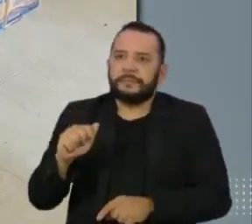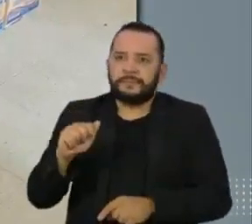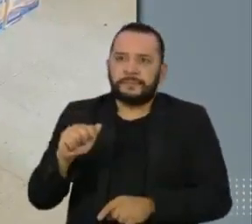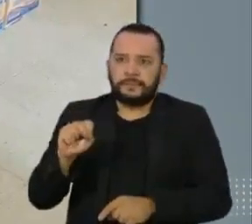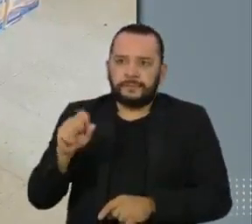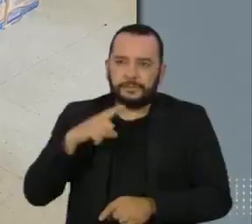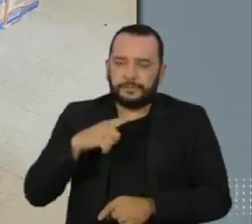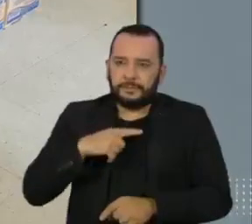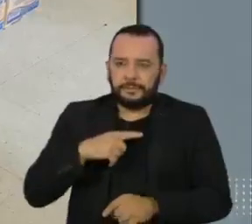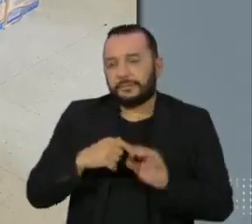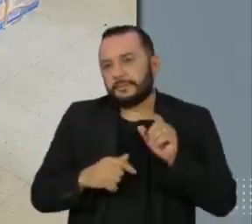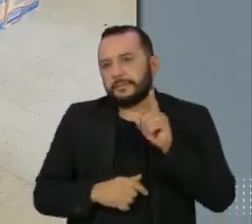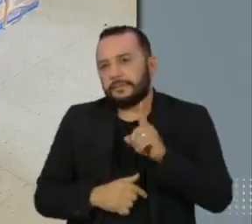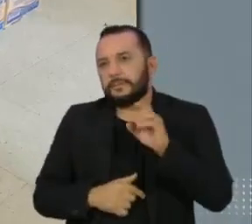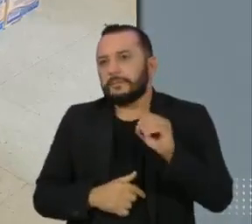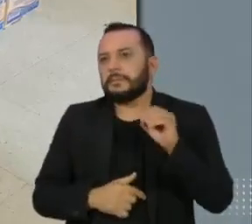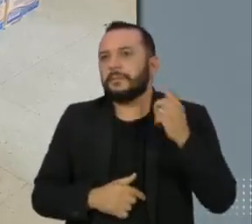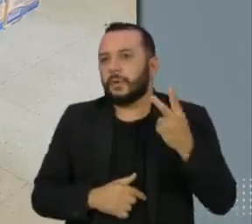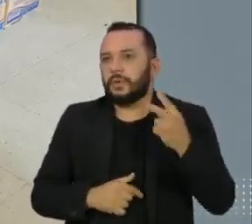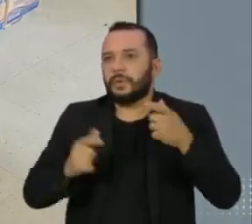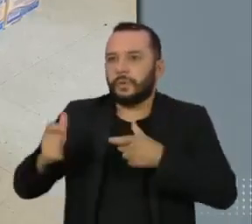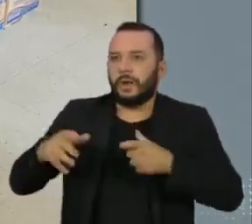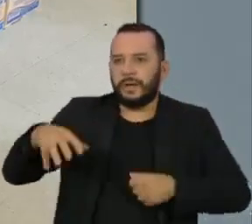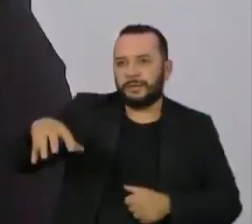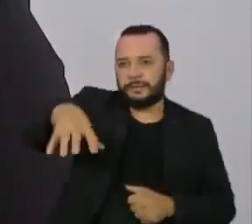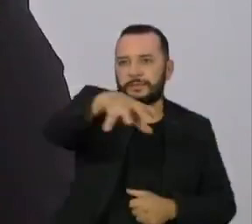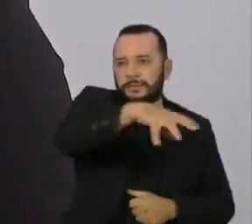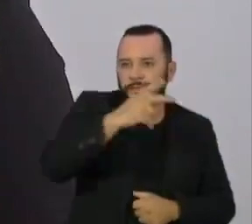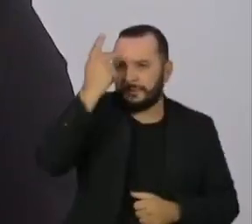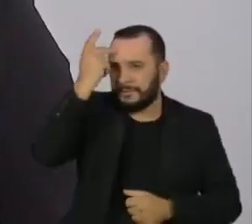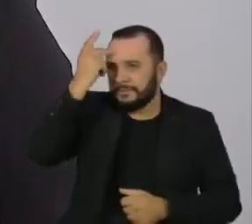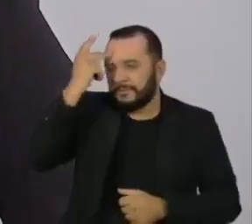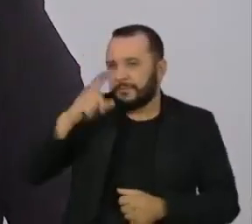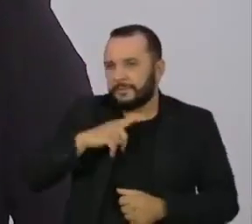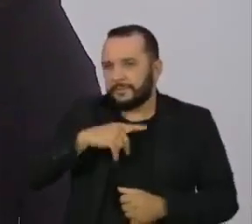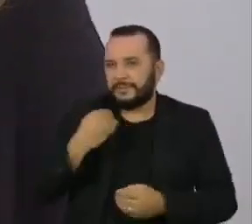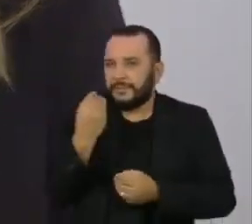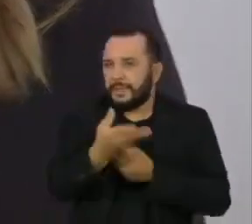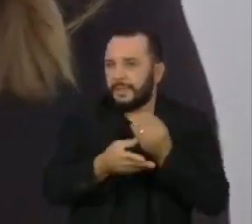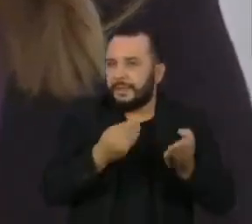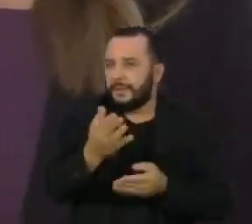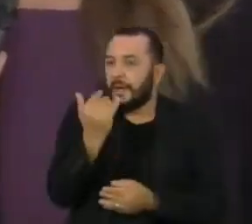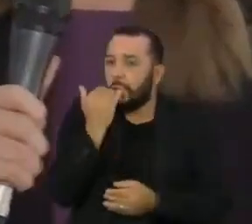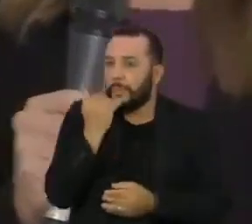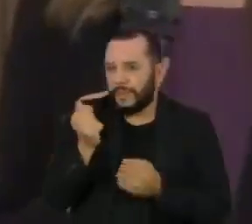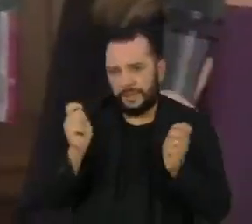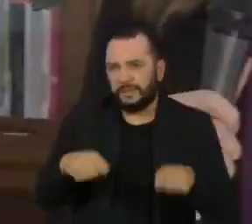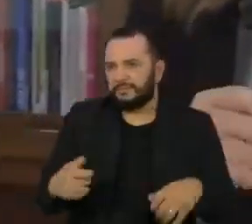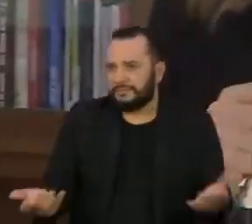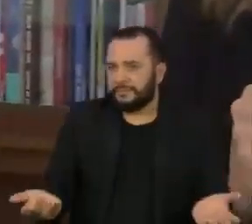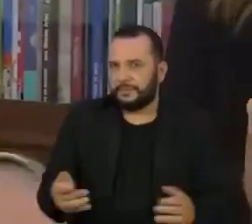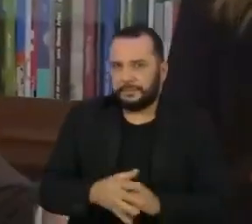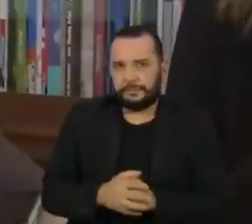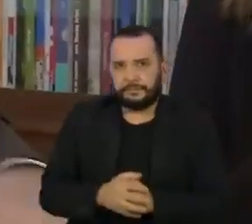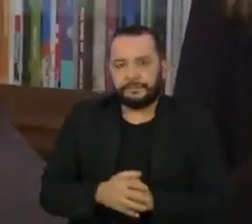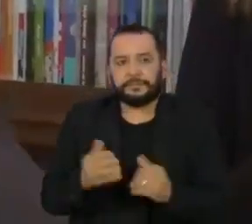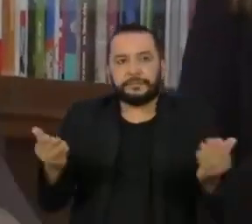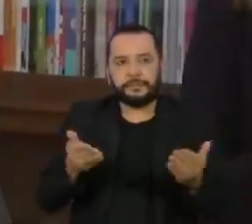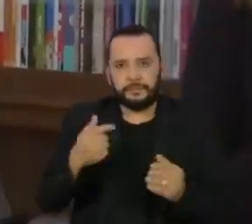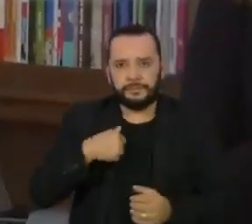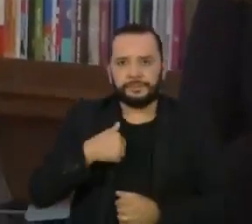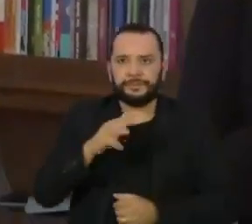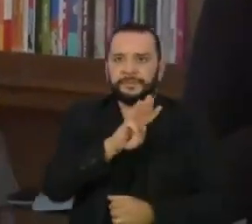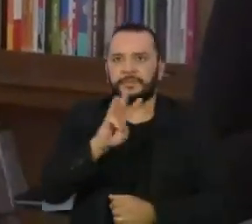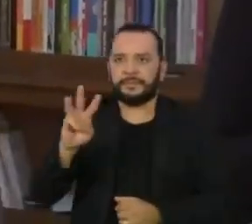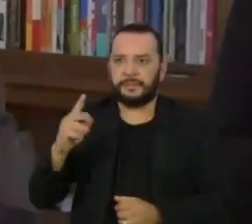de coleta, que são supermercados espalhados por toda São Paulo. Tá certo, secretária. Obrigado pelas suas informações. Vou deixar aqui no site,